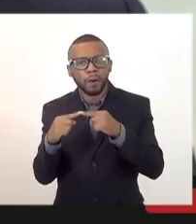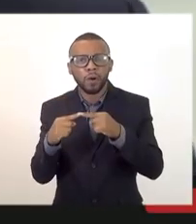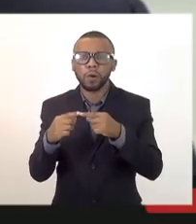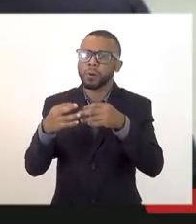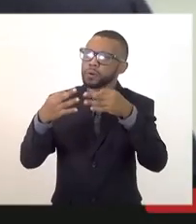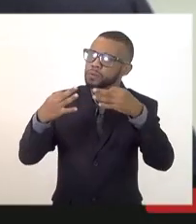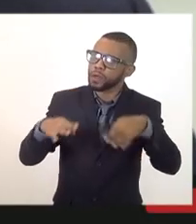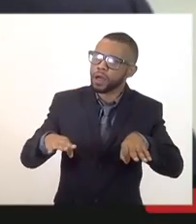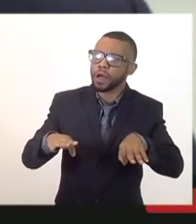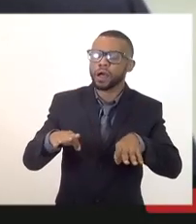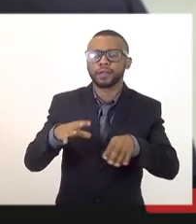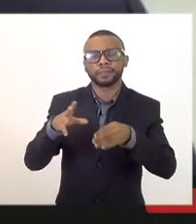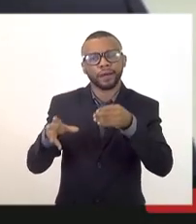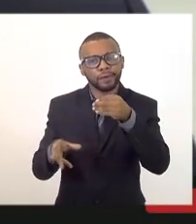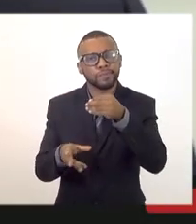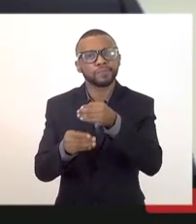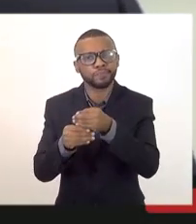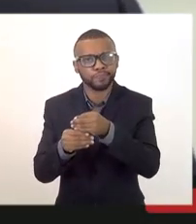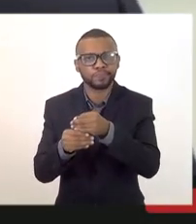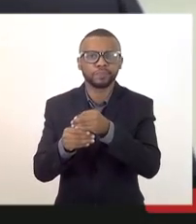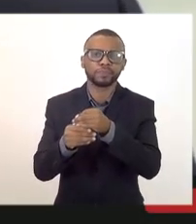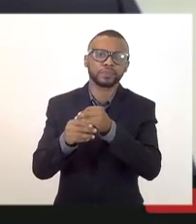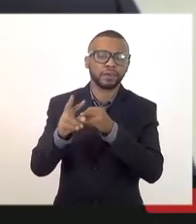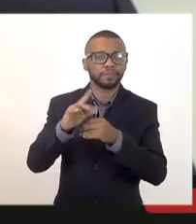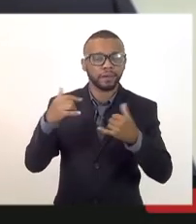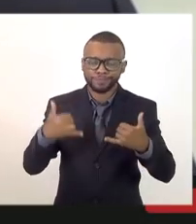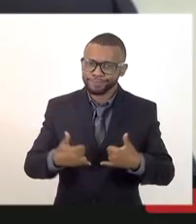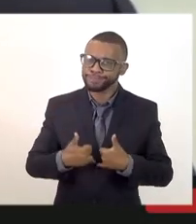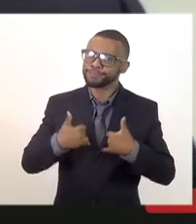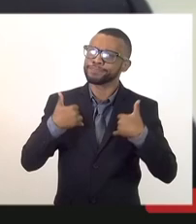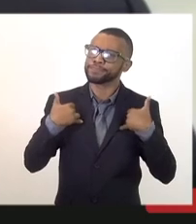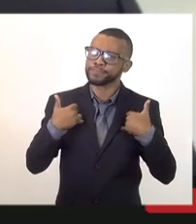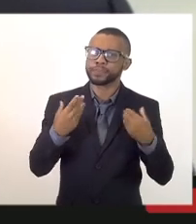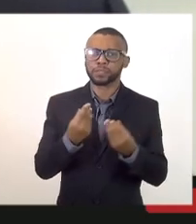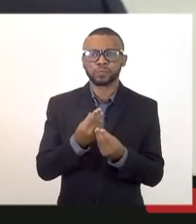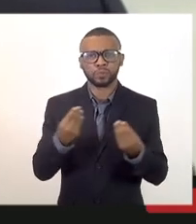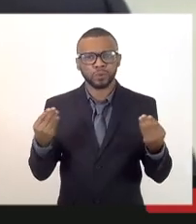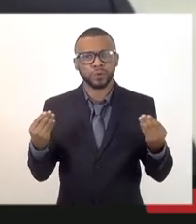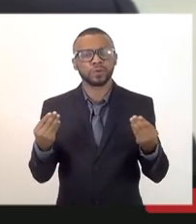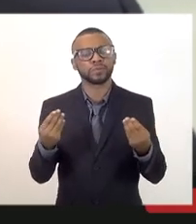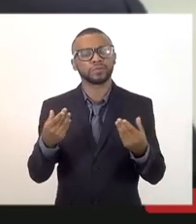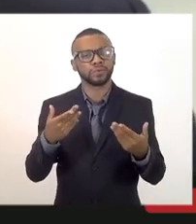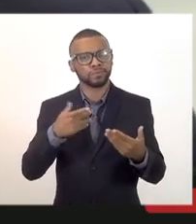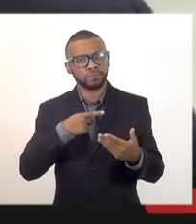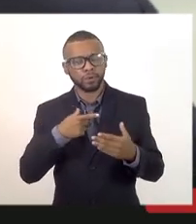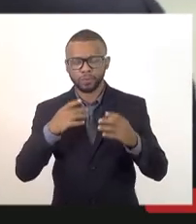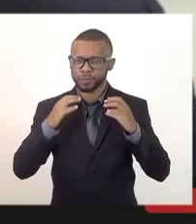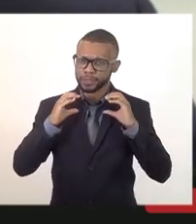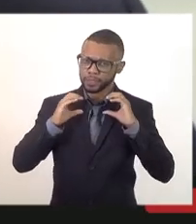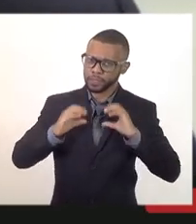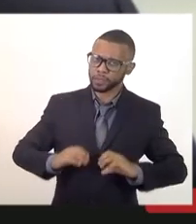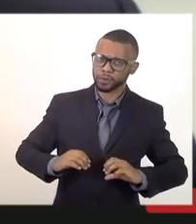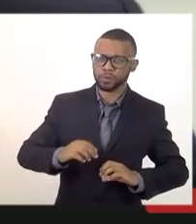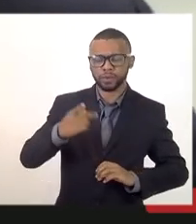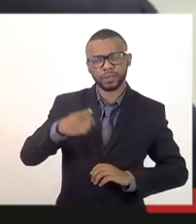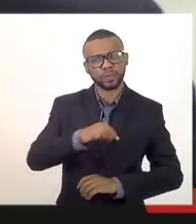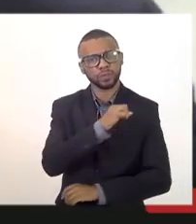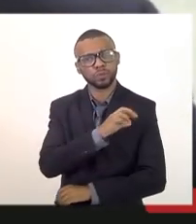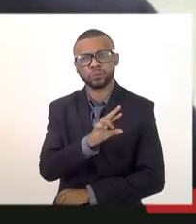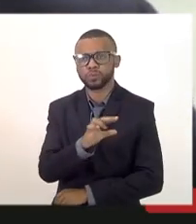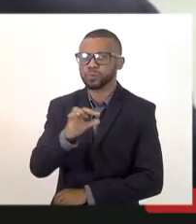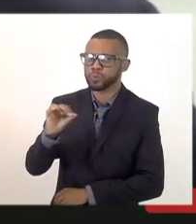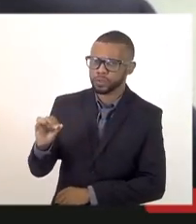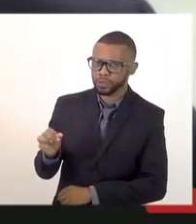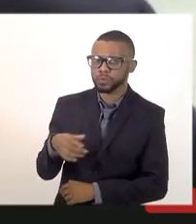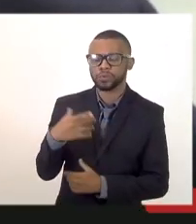ponderações tenho certeza que vai nos orgulhar muito a mim como como cidadão fluminense e tenho certeza que a vossa excelência como